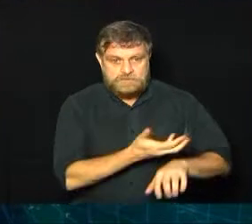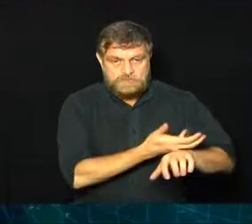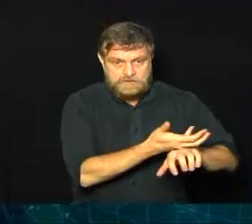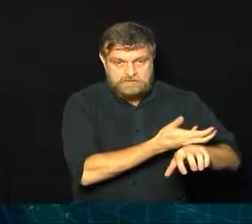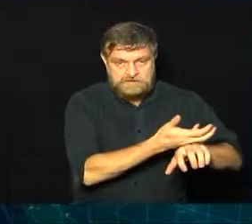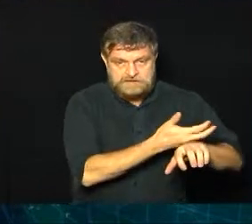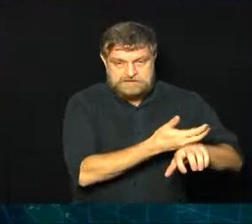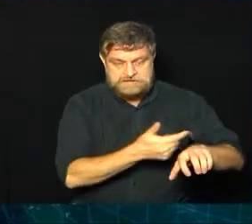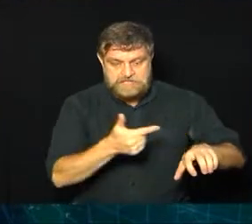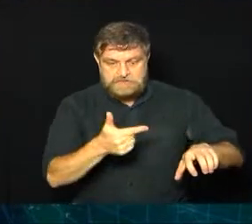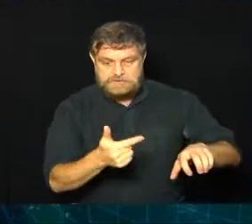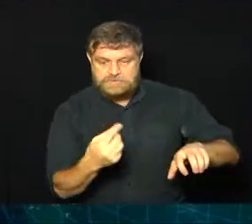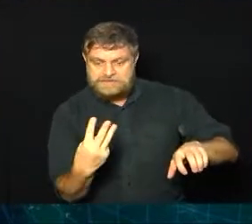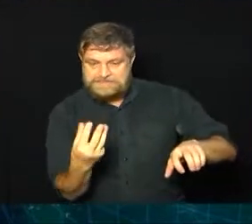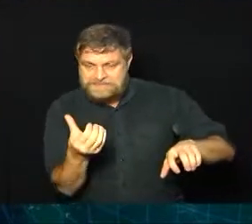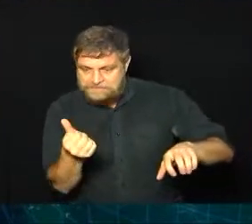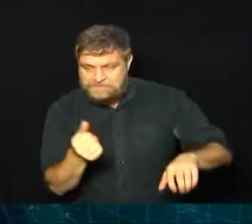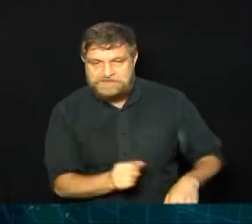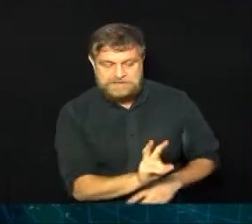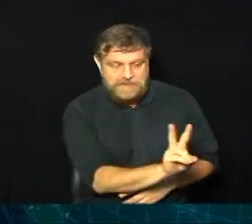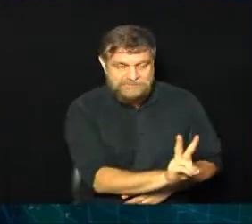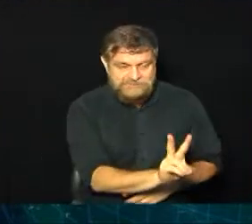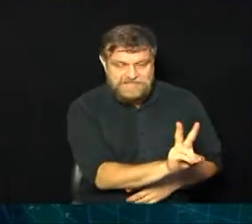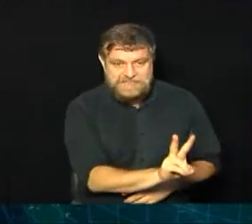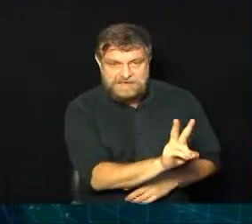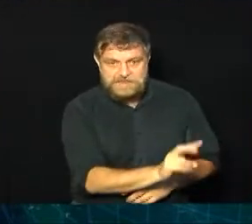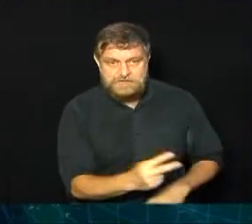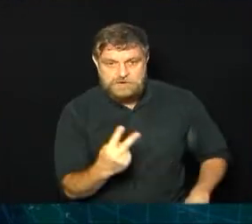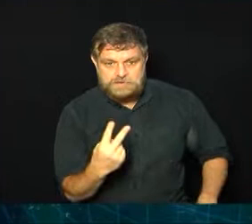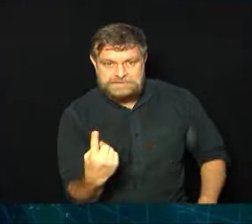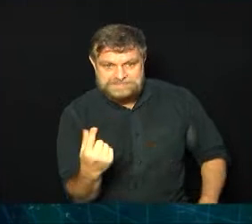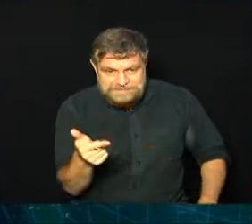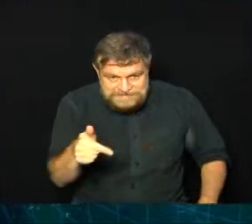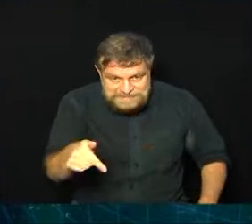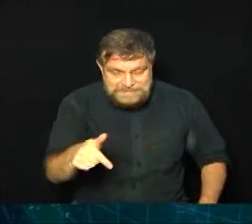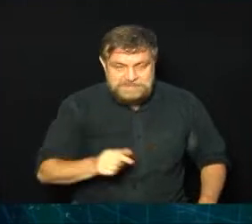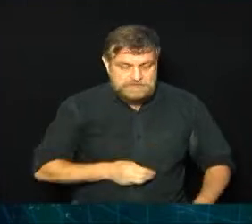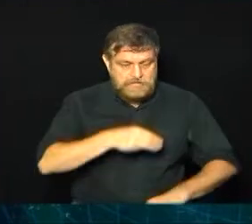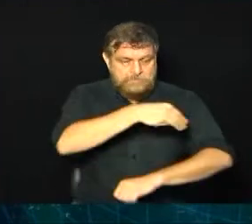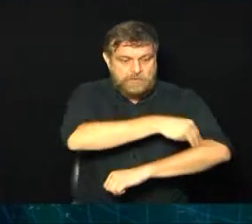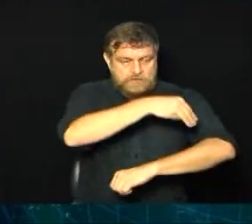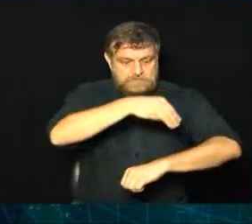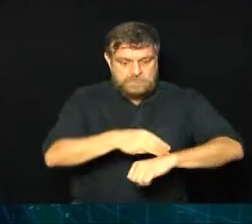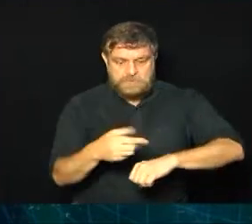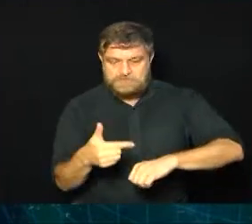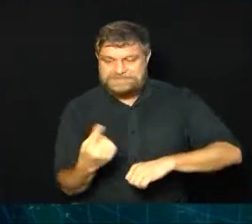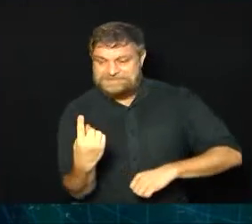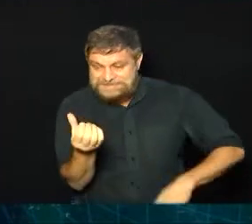236, Vinhedo, 217, Monte Mor, 216.